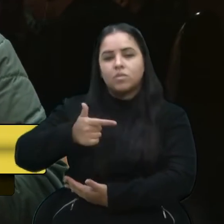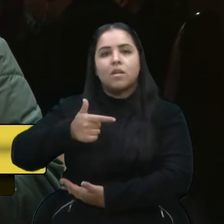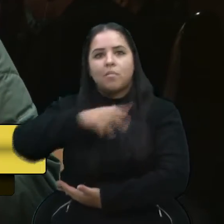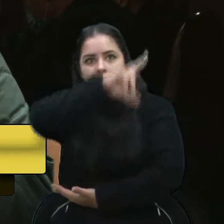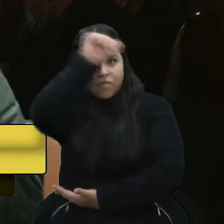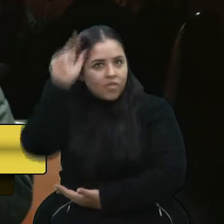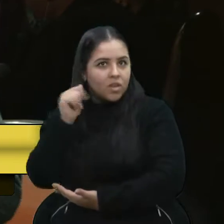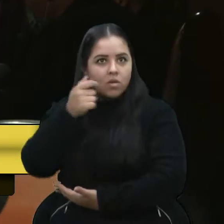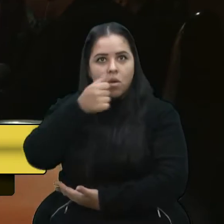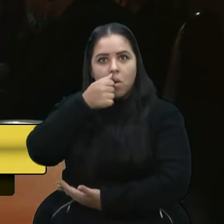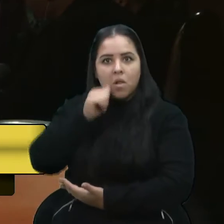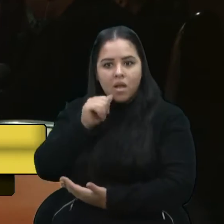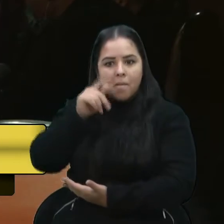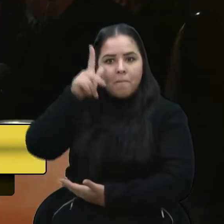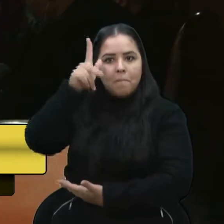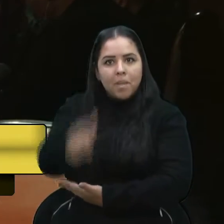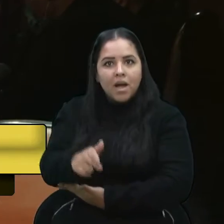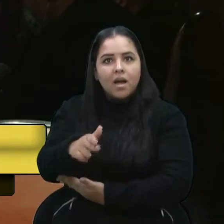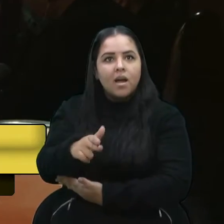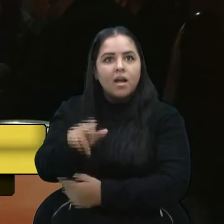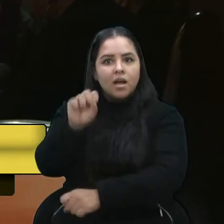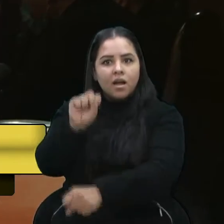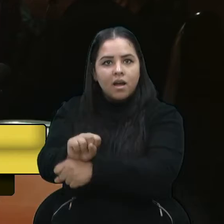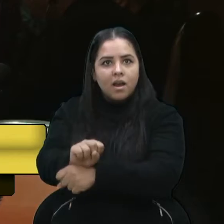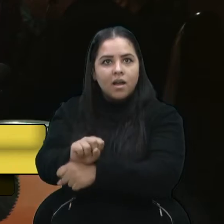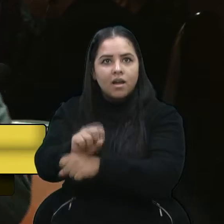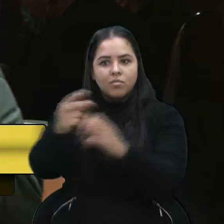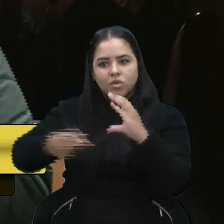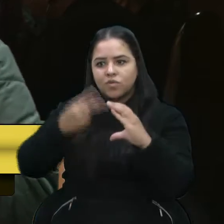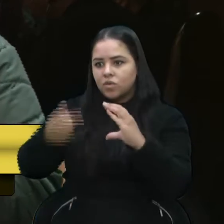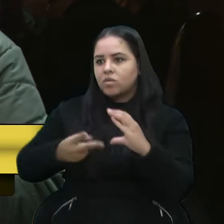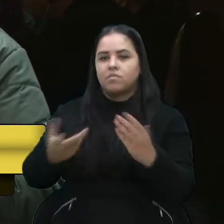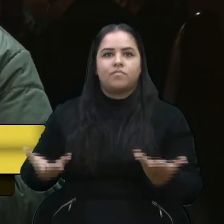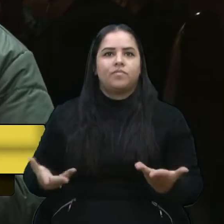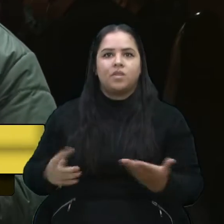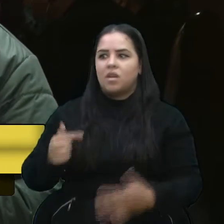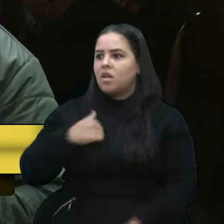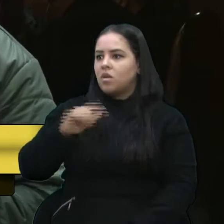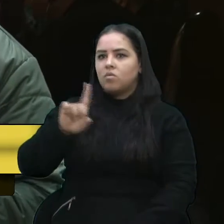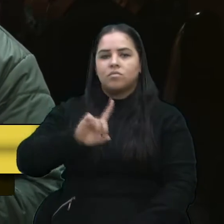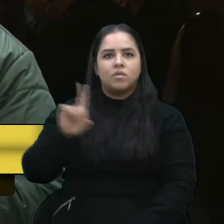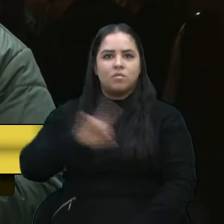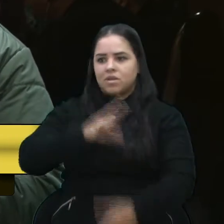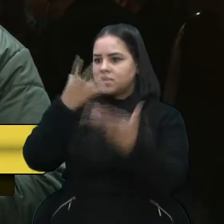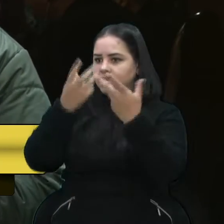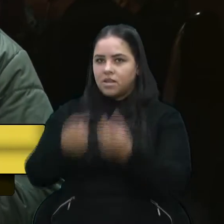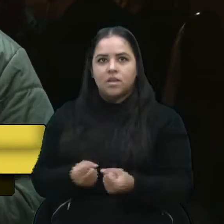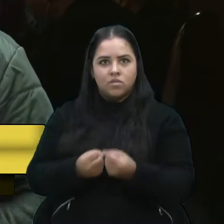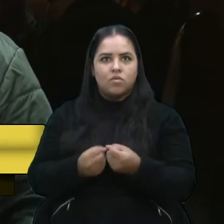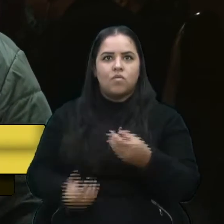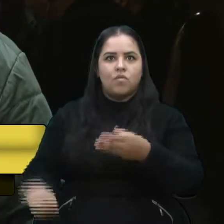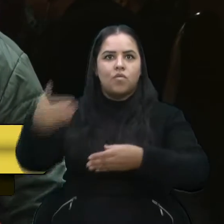quer castrar a Câmara de Vereadores dessa forma, não permitindo o voto